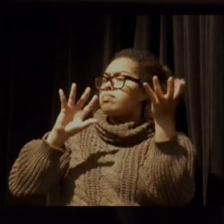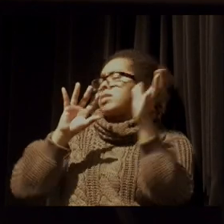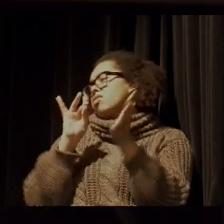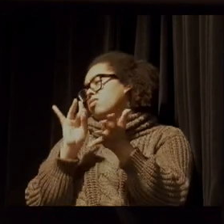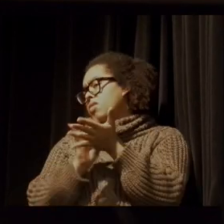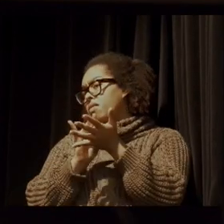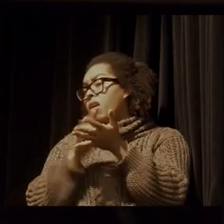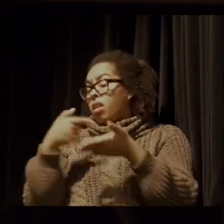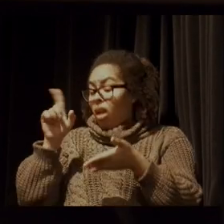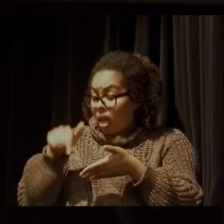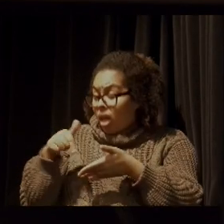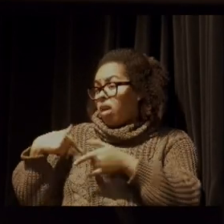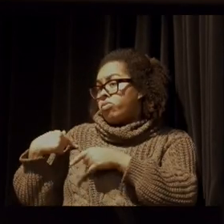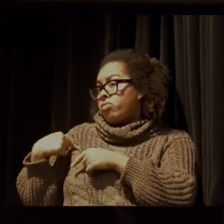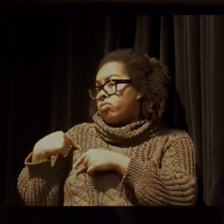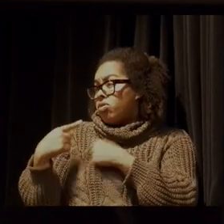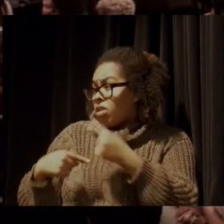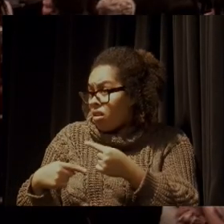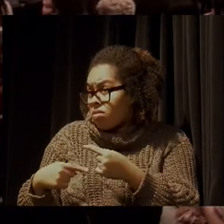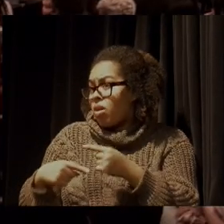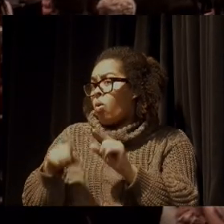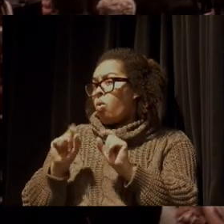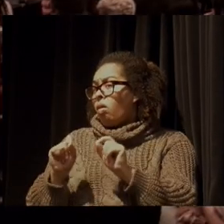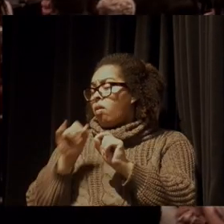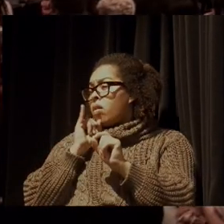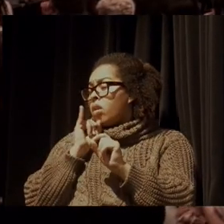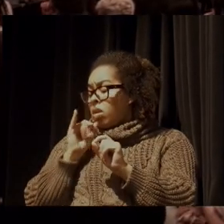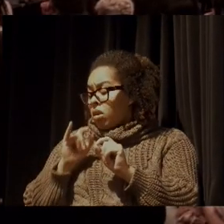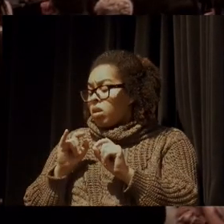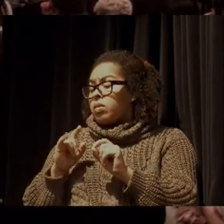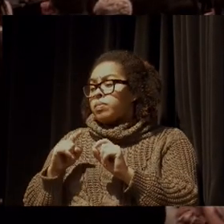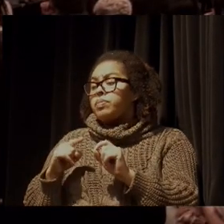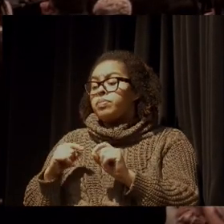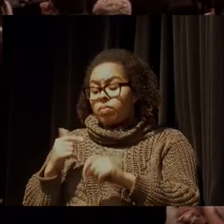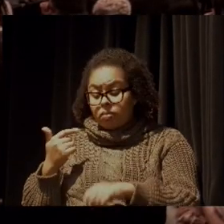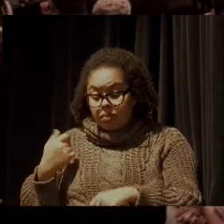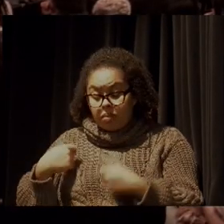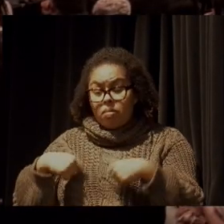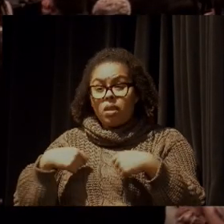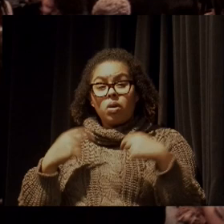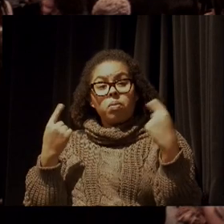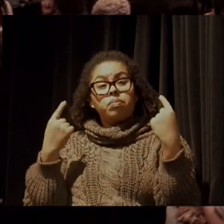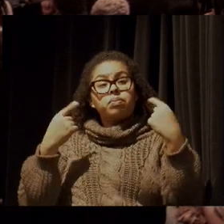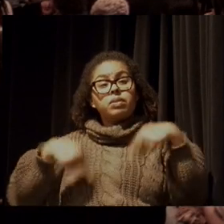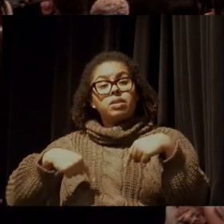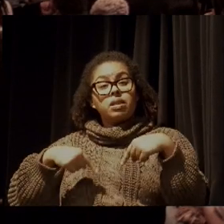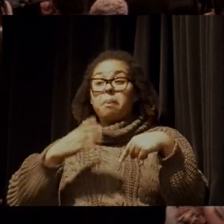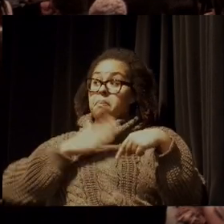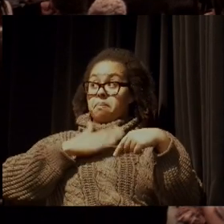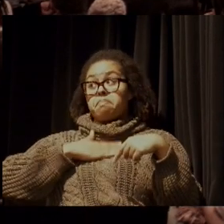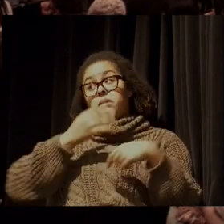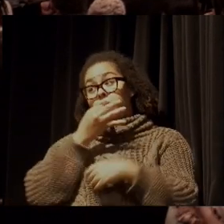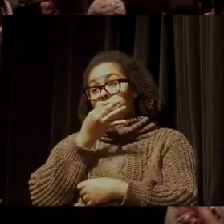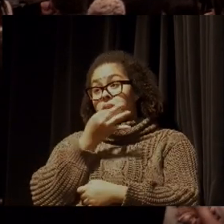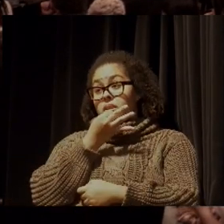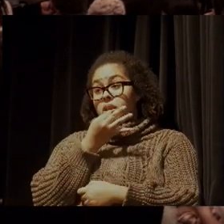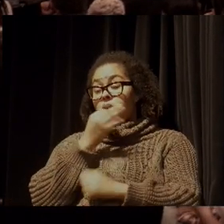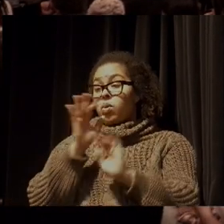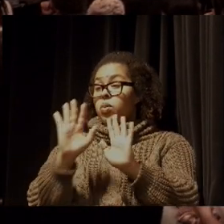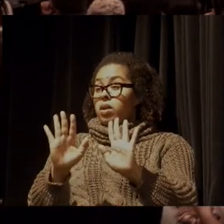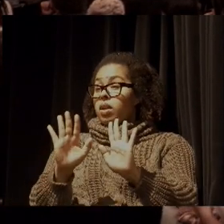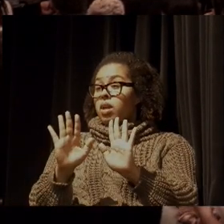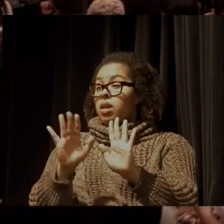essa geração, e somos nós que estamos aqui, que temos o desafio, na minha opinião, que está